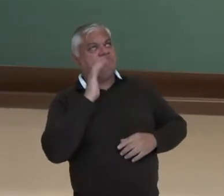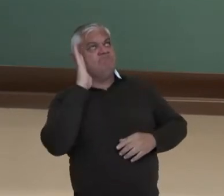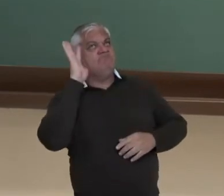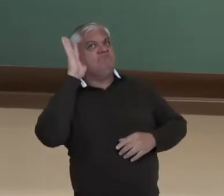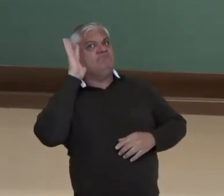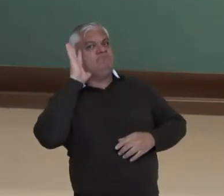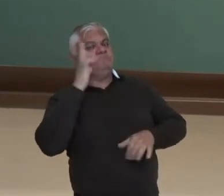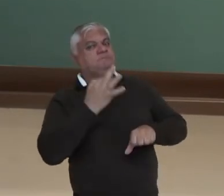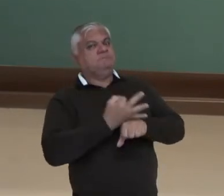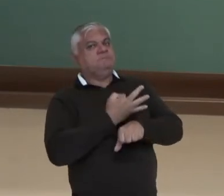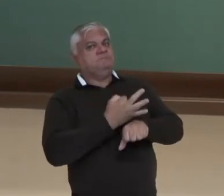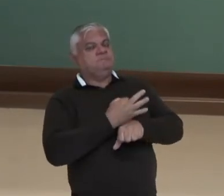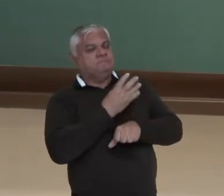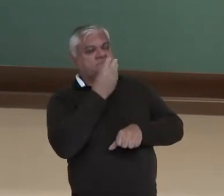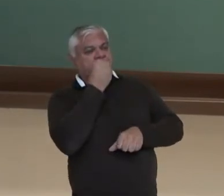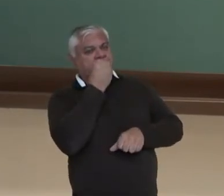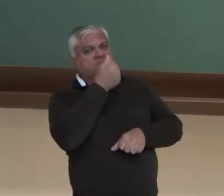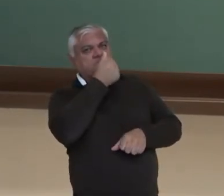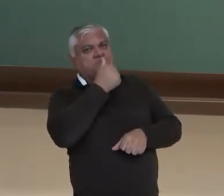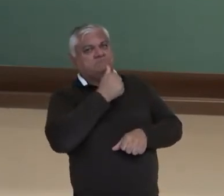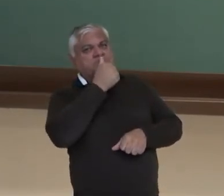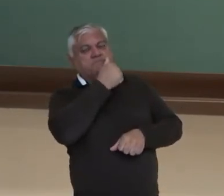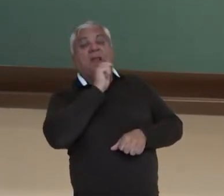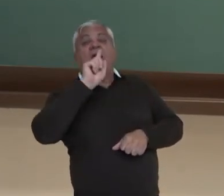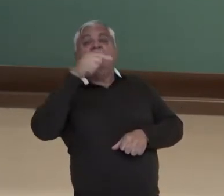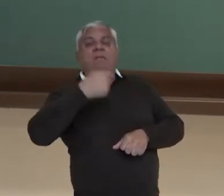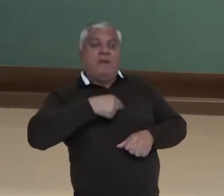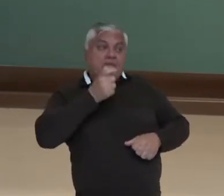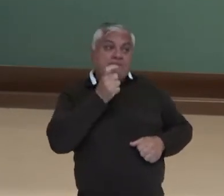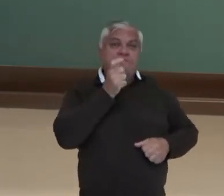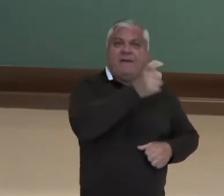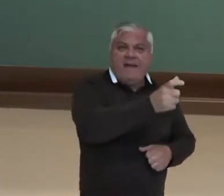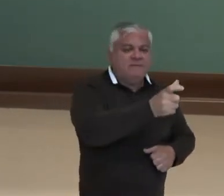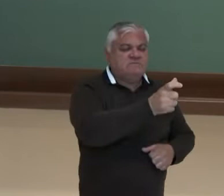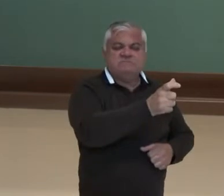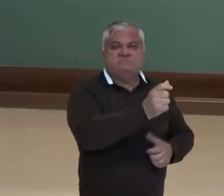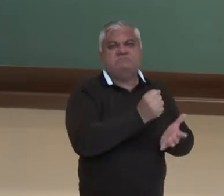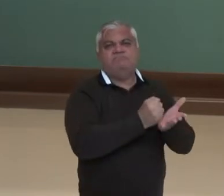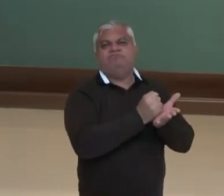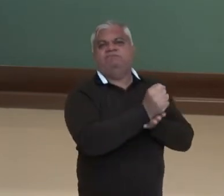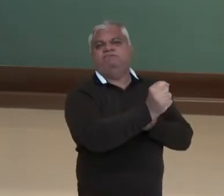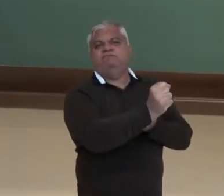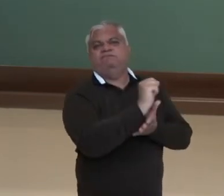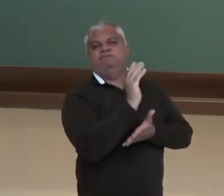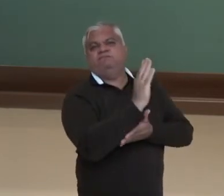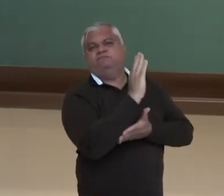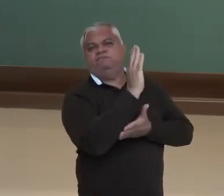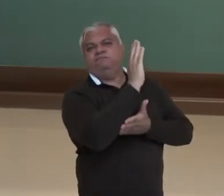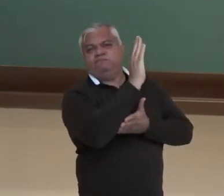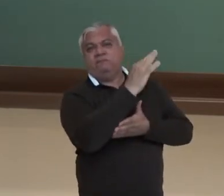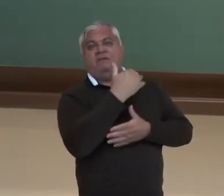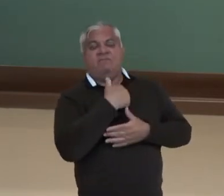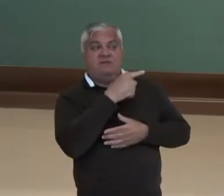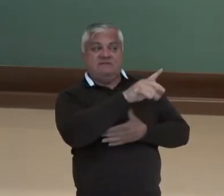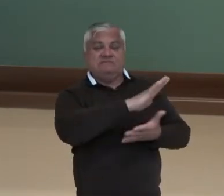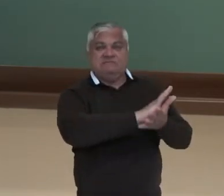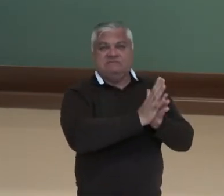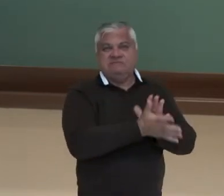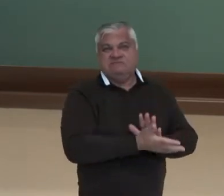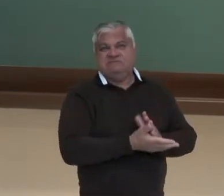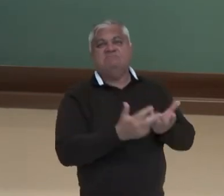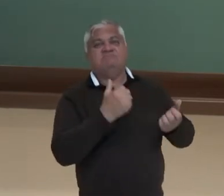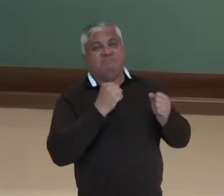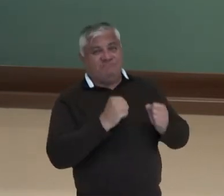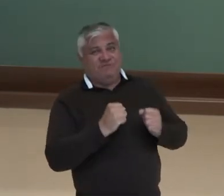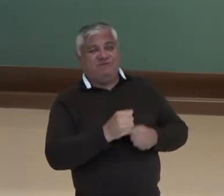refletir. Porque depois que eu digo algo, aquilo não retorna mais para a minha boca, né? Eu já ofendi, já humilhei, já